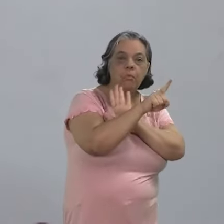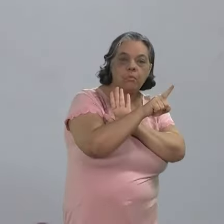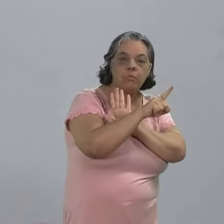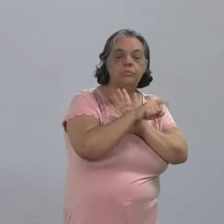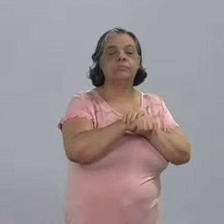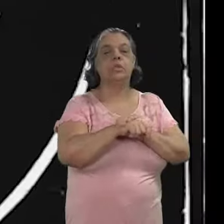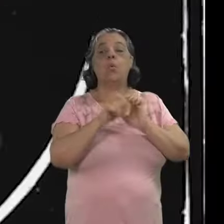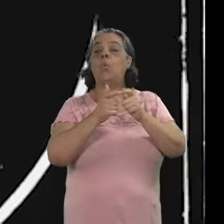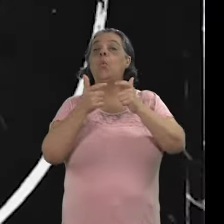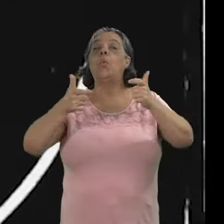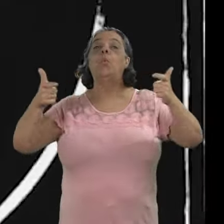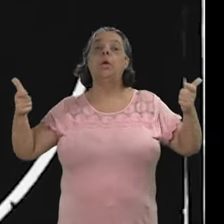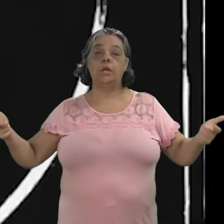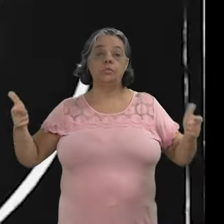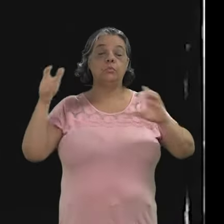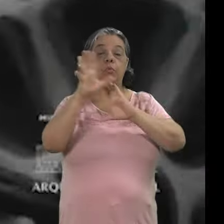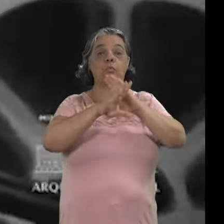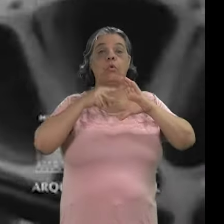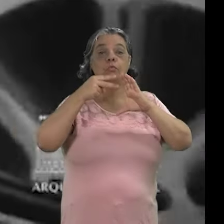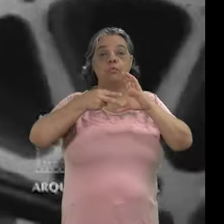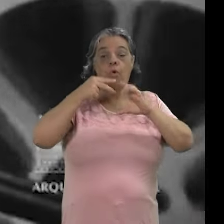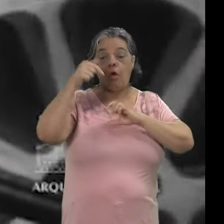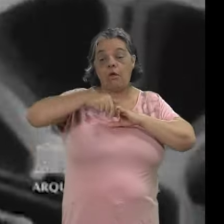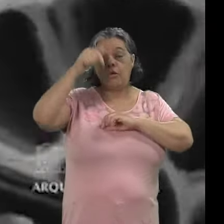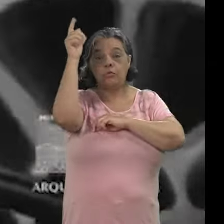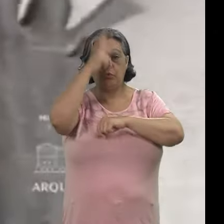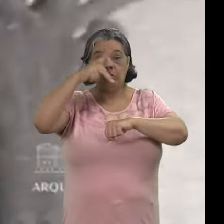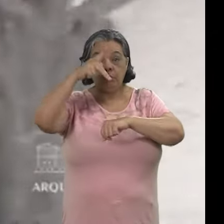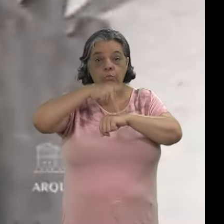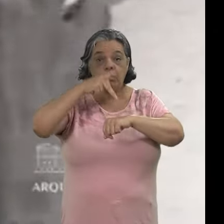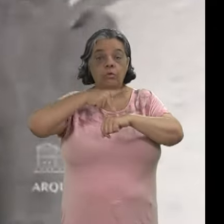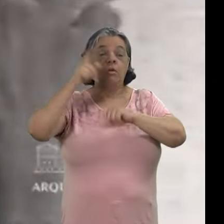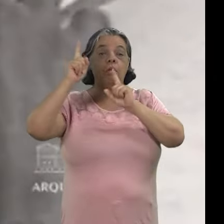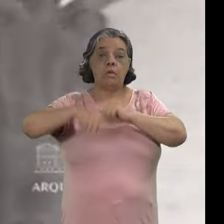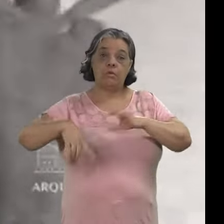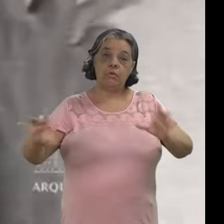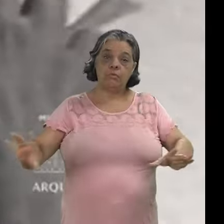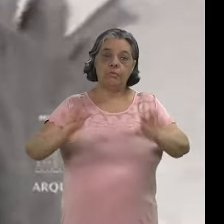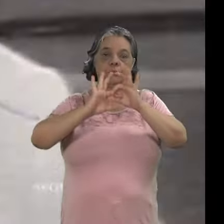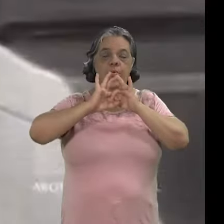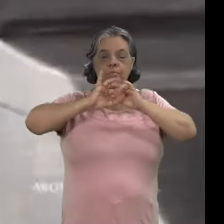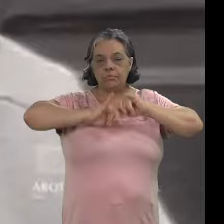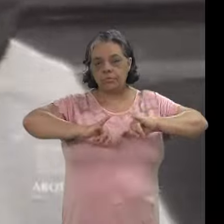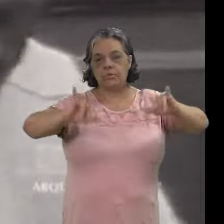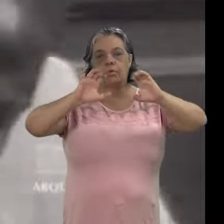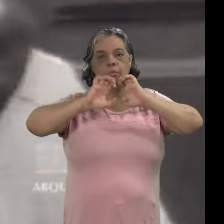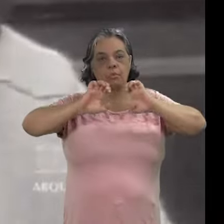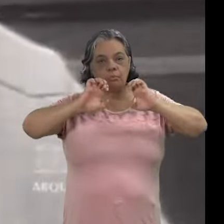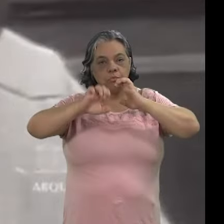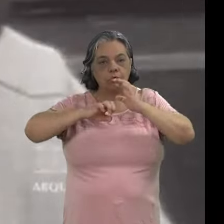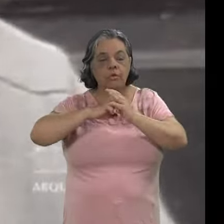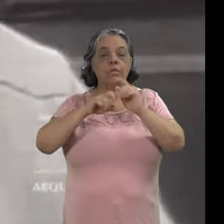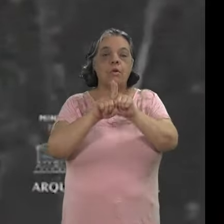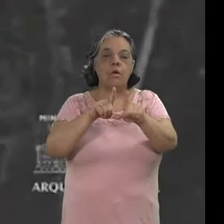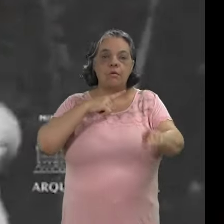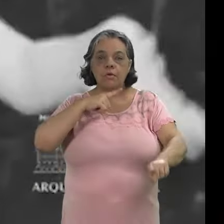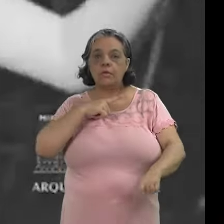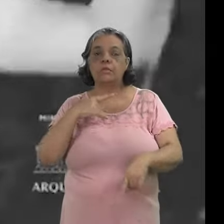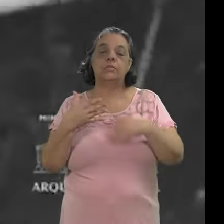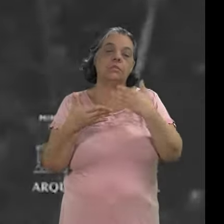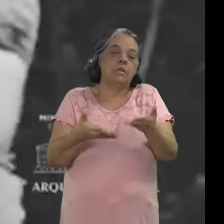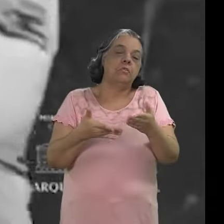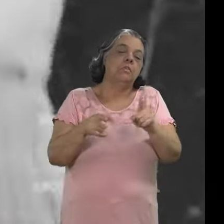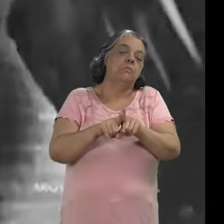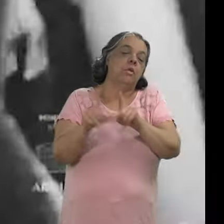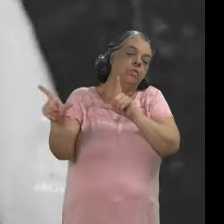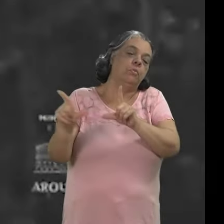Renan Carneiro. O crescimento do audiovisual no Brasil, principalmente veiculado pelas grandes empresas de comunicação, fez com que